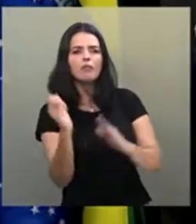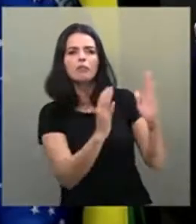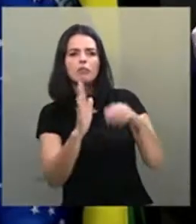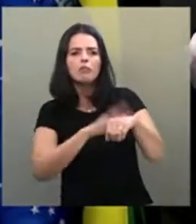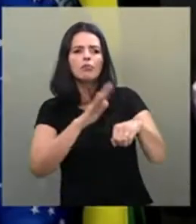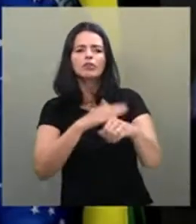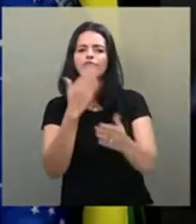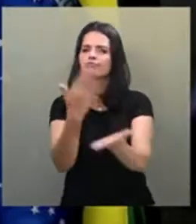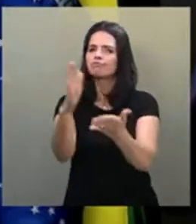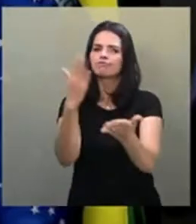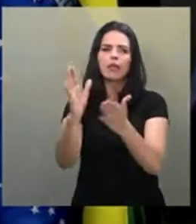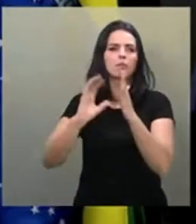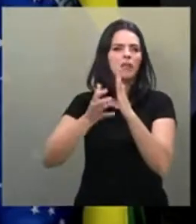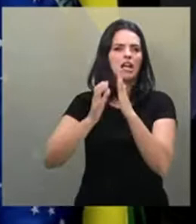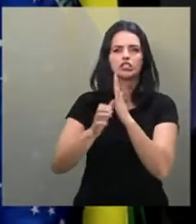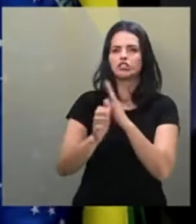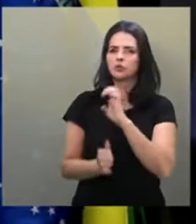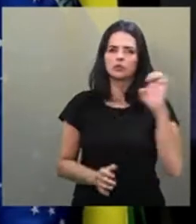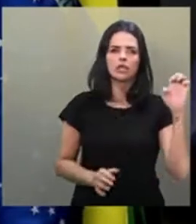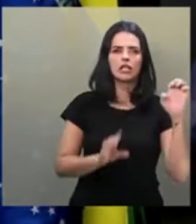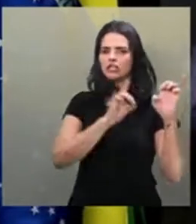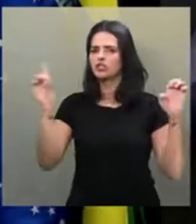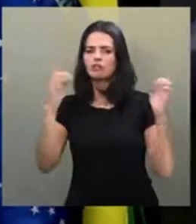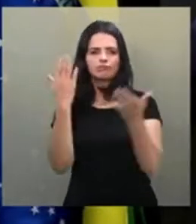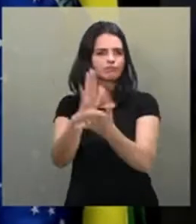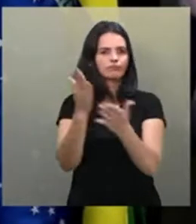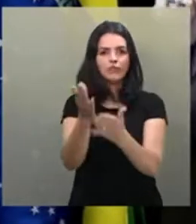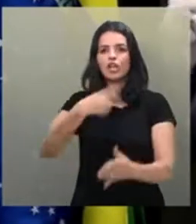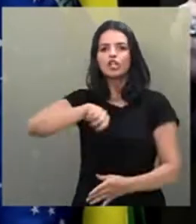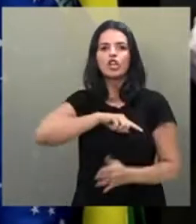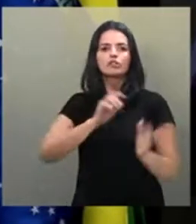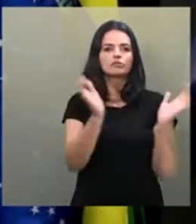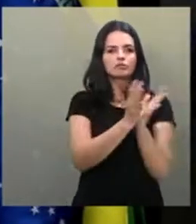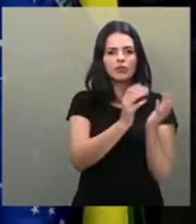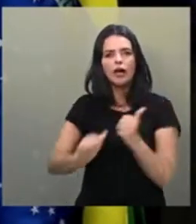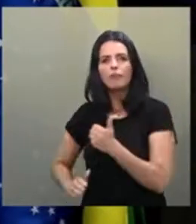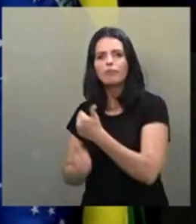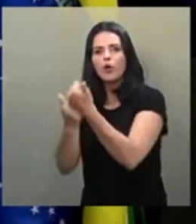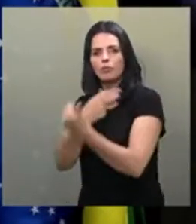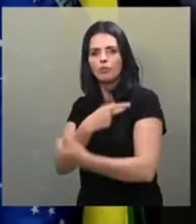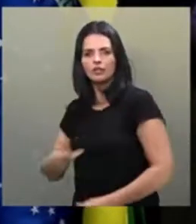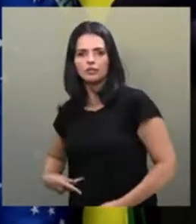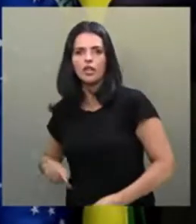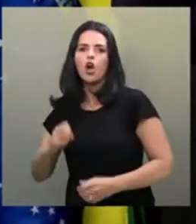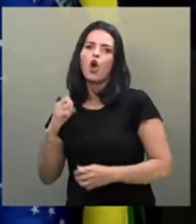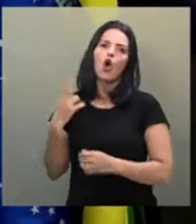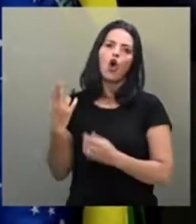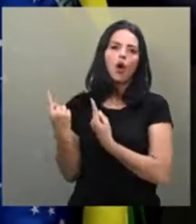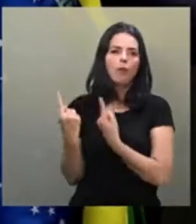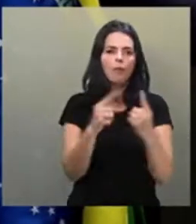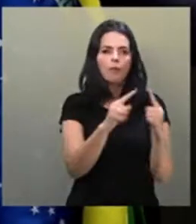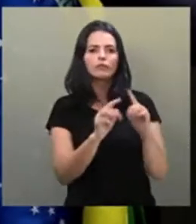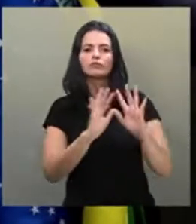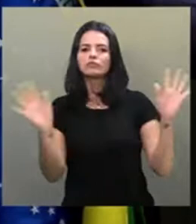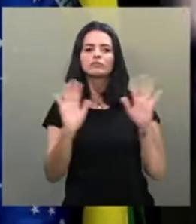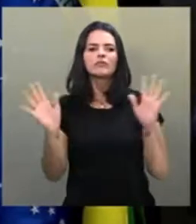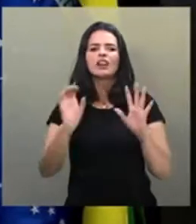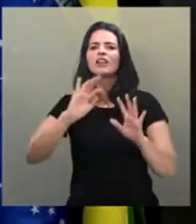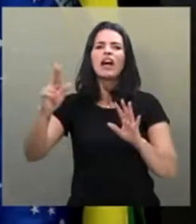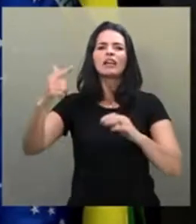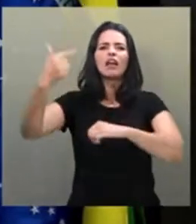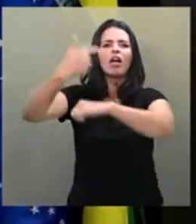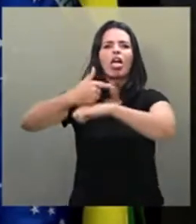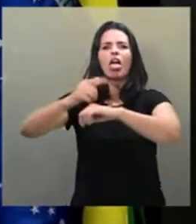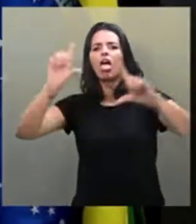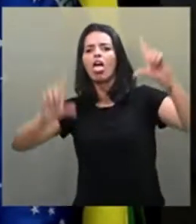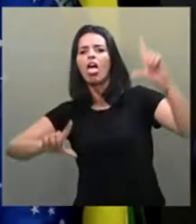coloração partidária. Estávamos todas lá, da oposição ou da situação, sem holofote, sem preocupação com televisão,